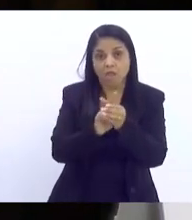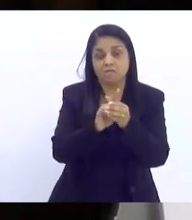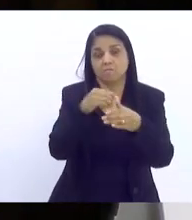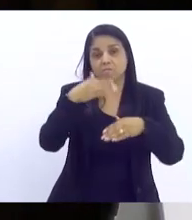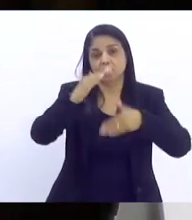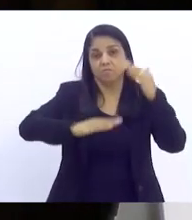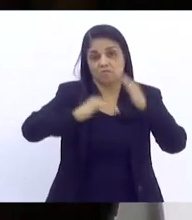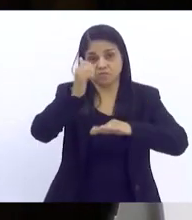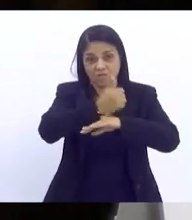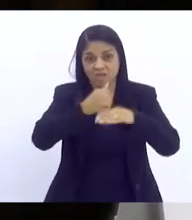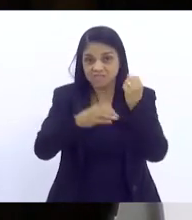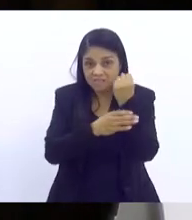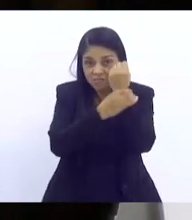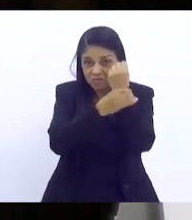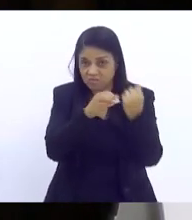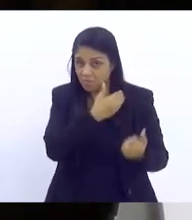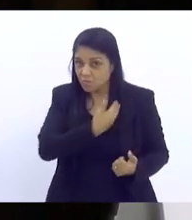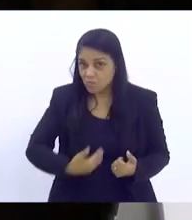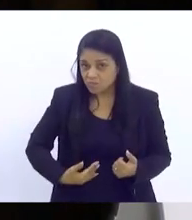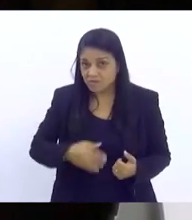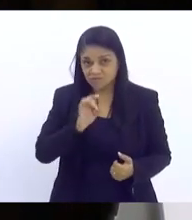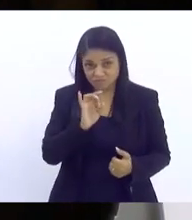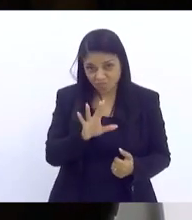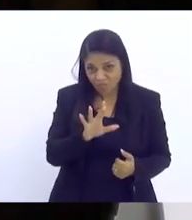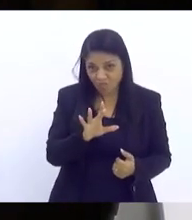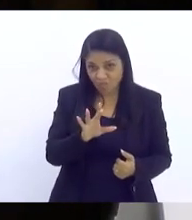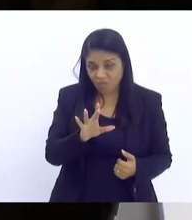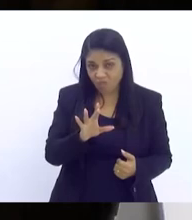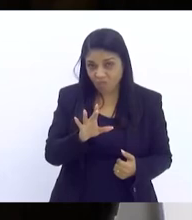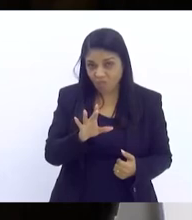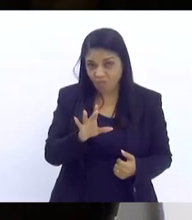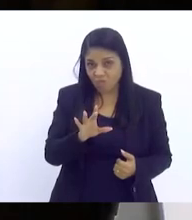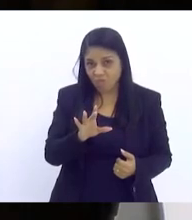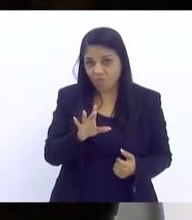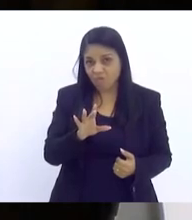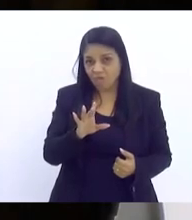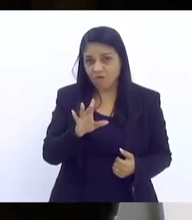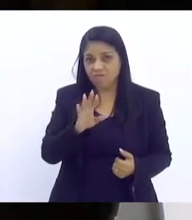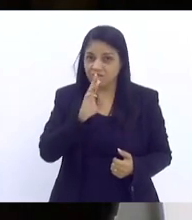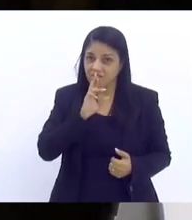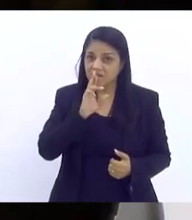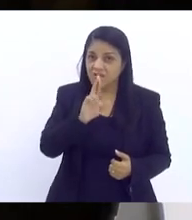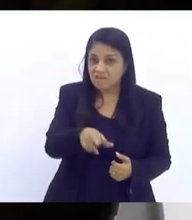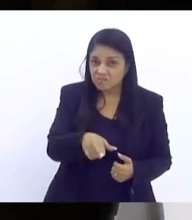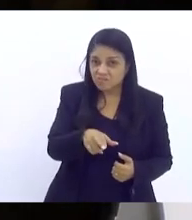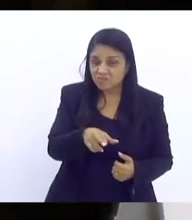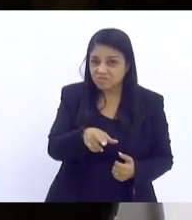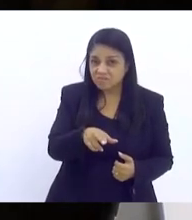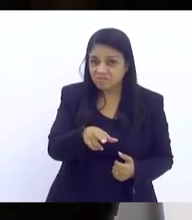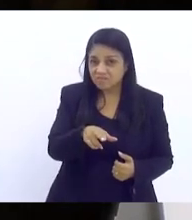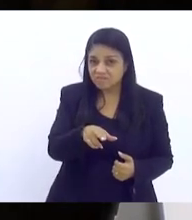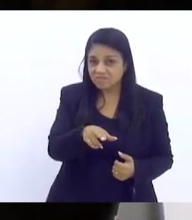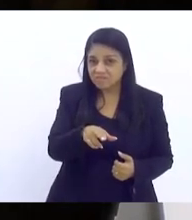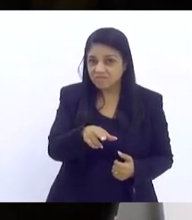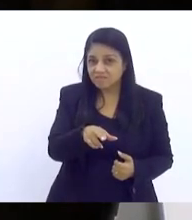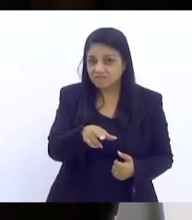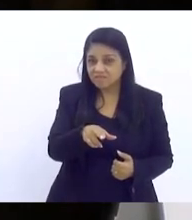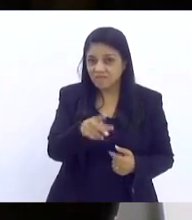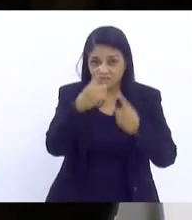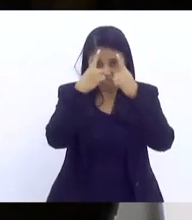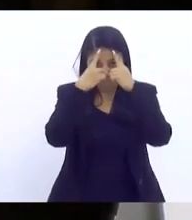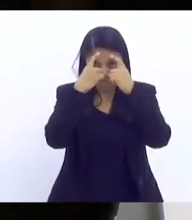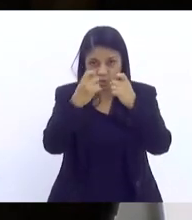segurança pública somente que vai responder sobre essa questão dos